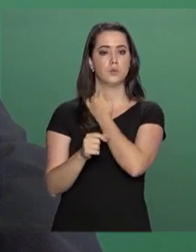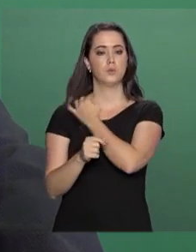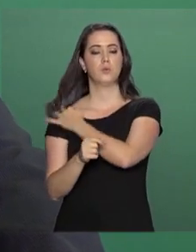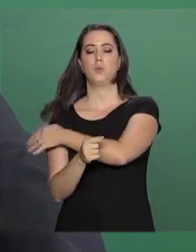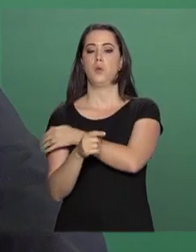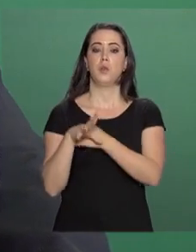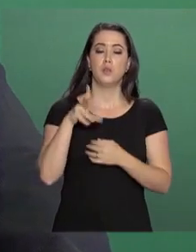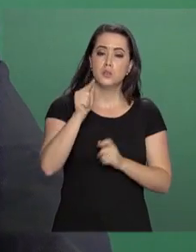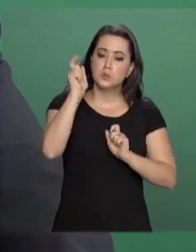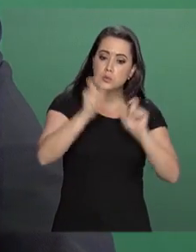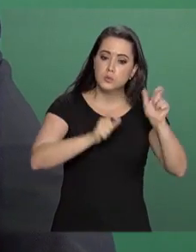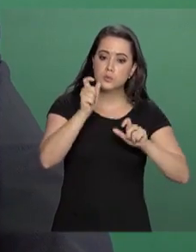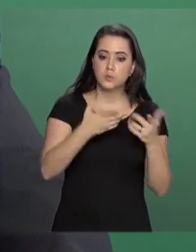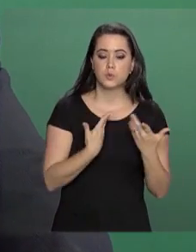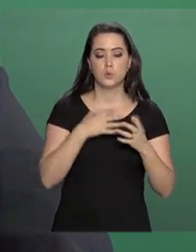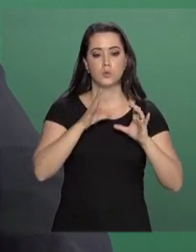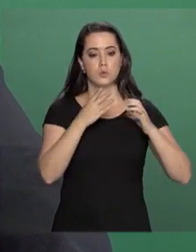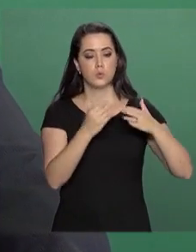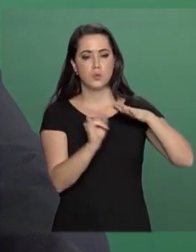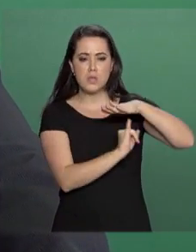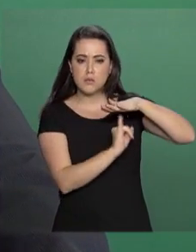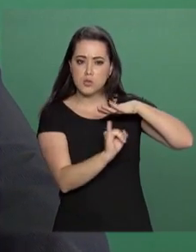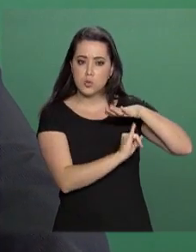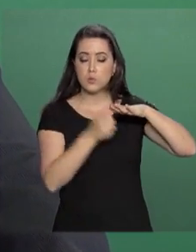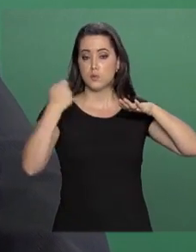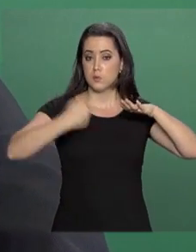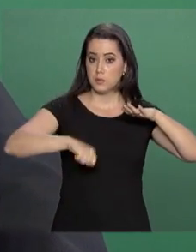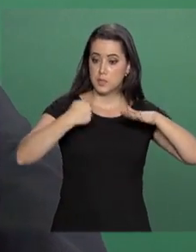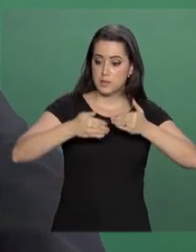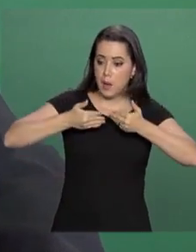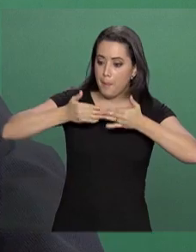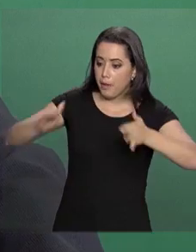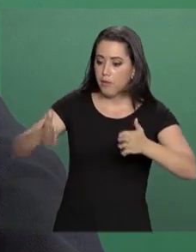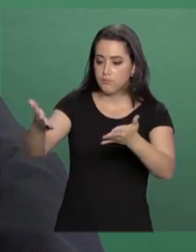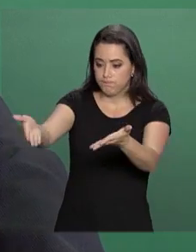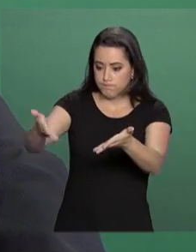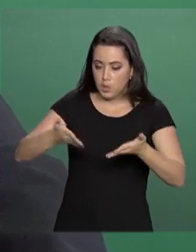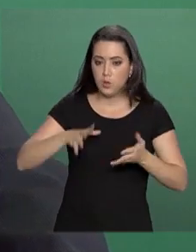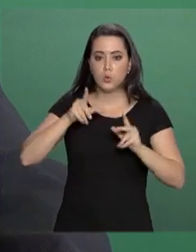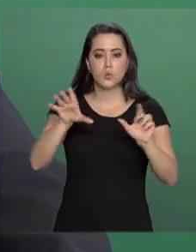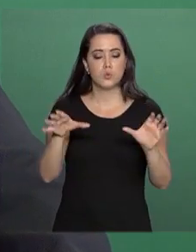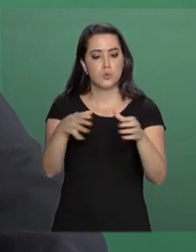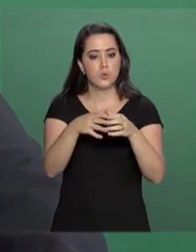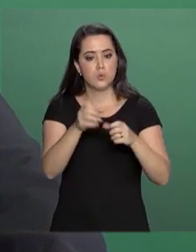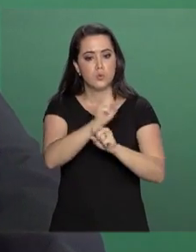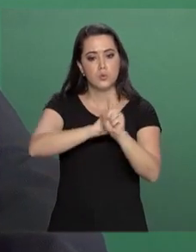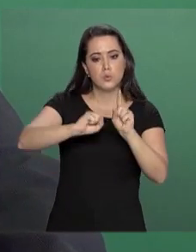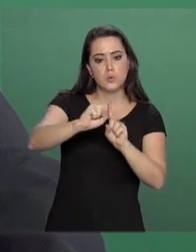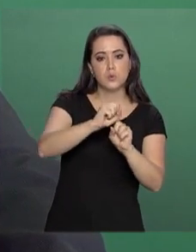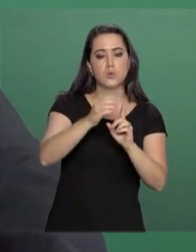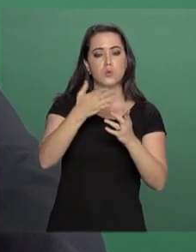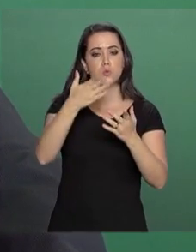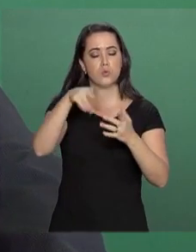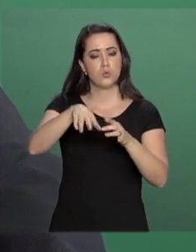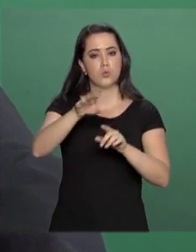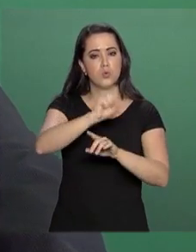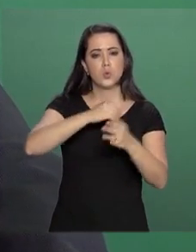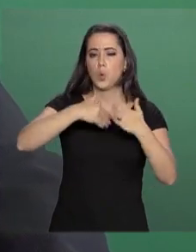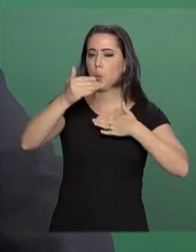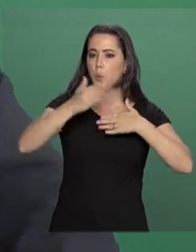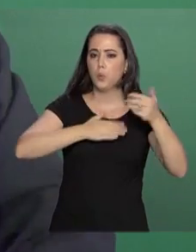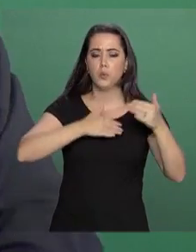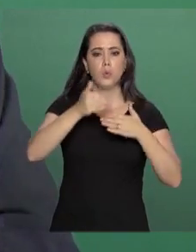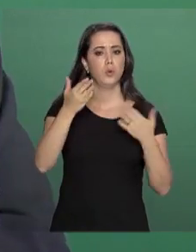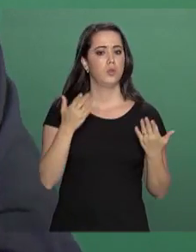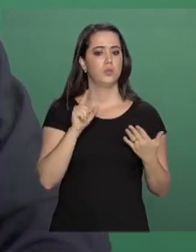a todas as instituições, a todos os movimentos sociais, a todos os organismos, independente de qualquer